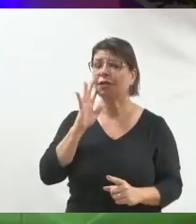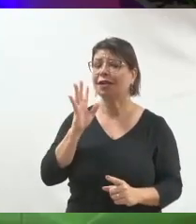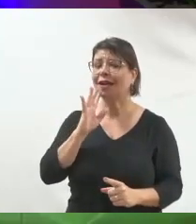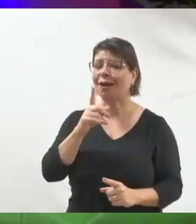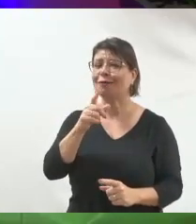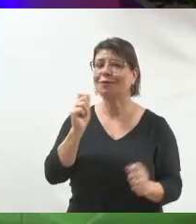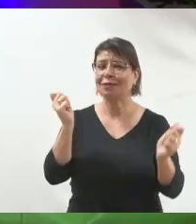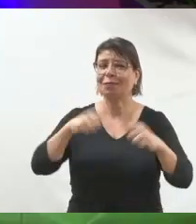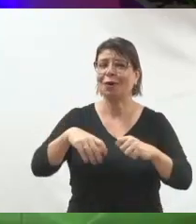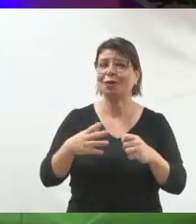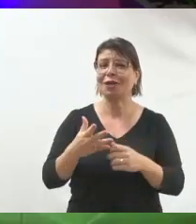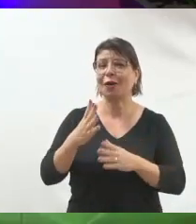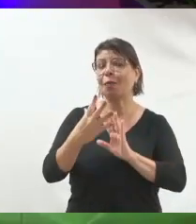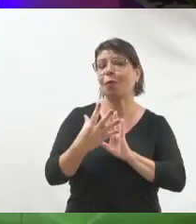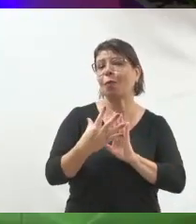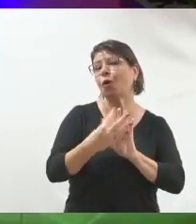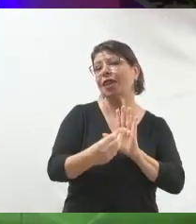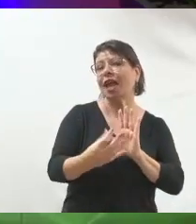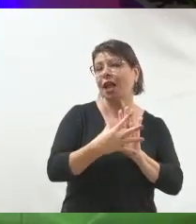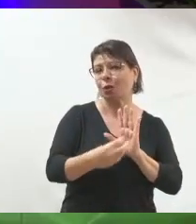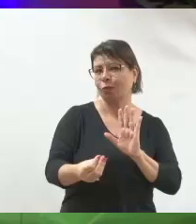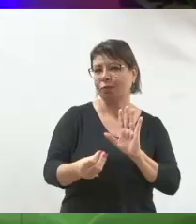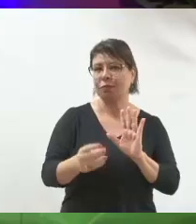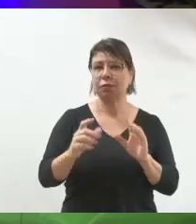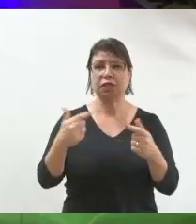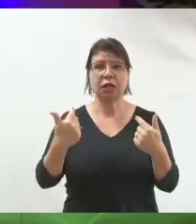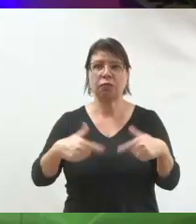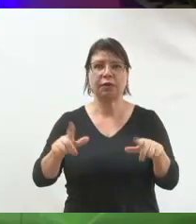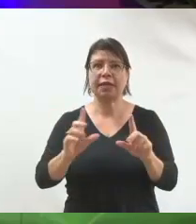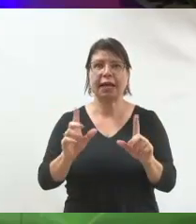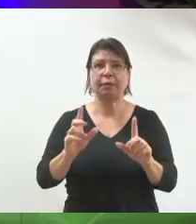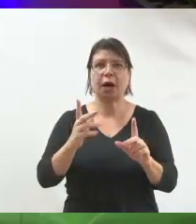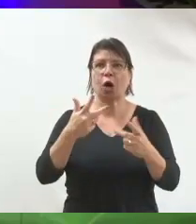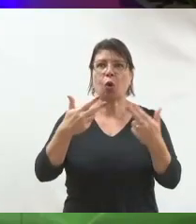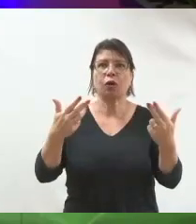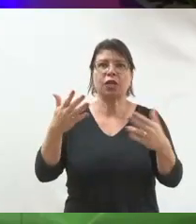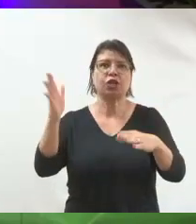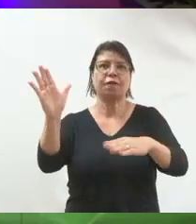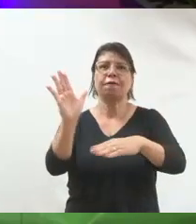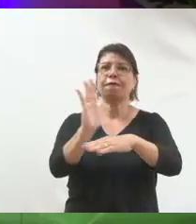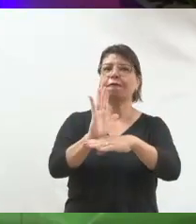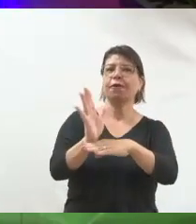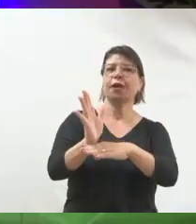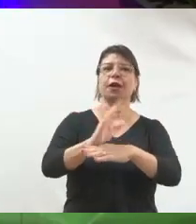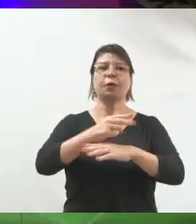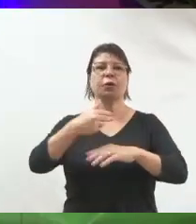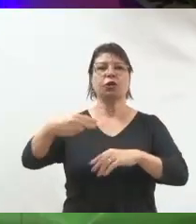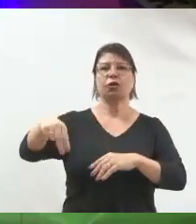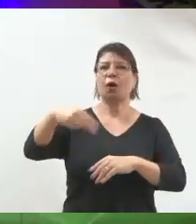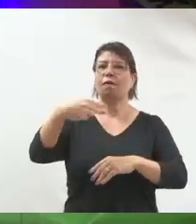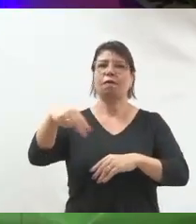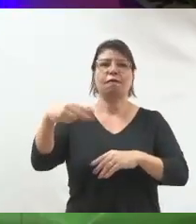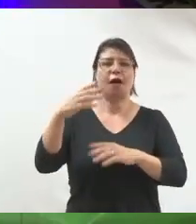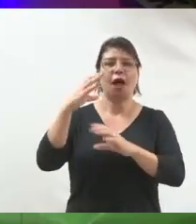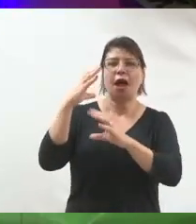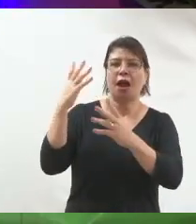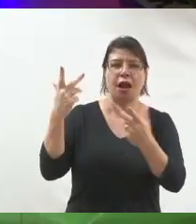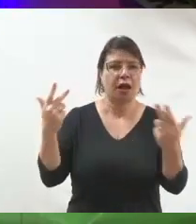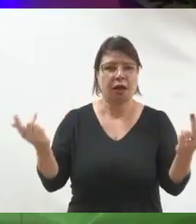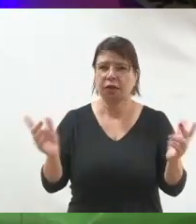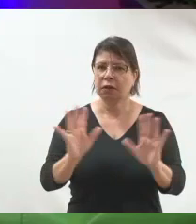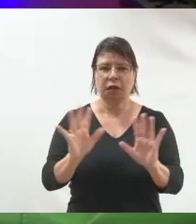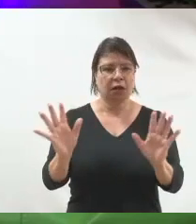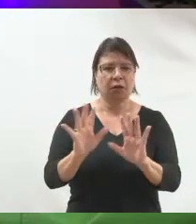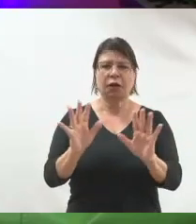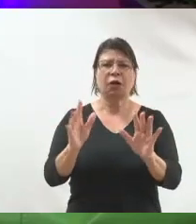podem usar de base. Você está vendo que não tem nenhuma produção cinematográfica, coisa de novela, coisa de cinema, que eu estou trazendo coisa de